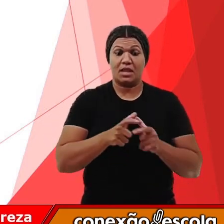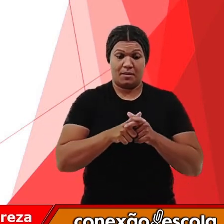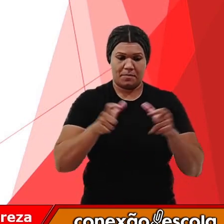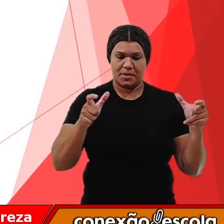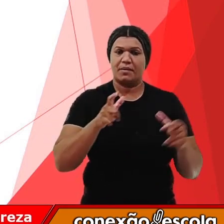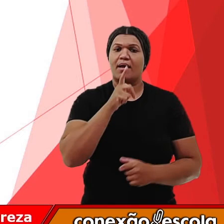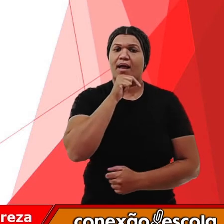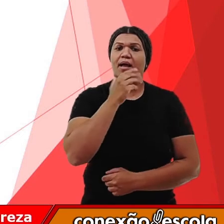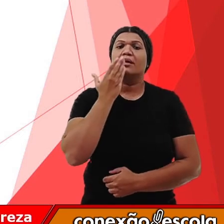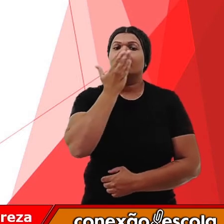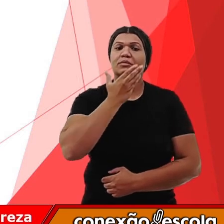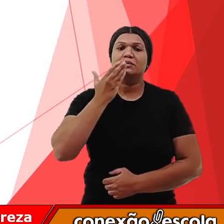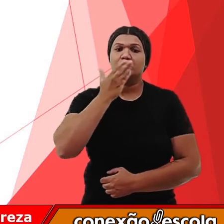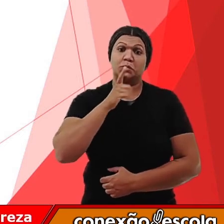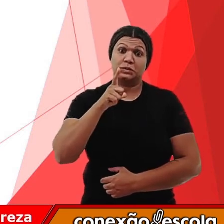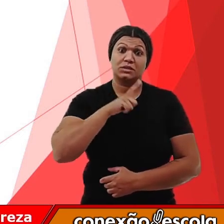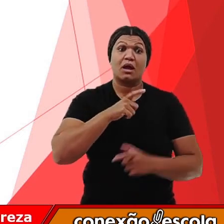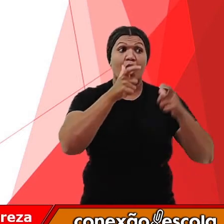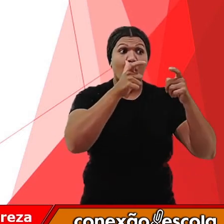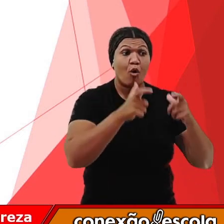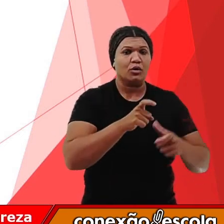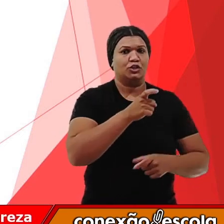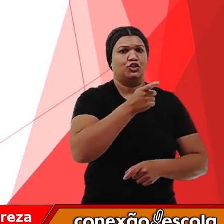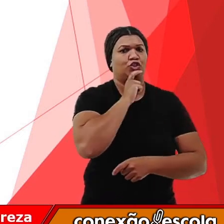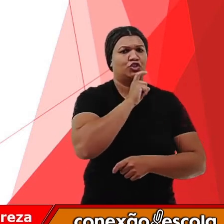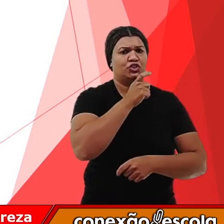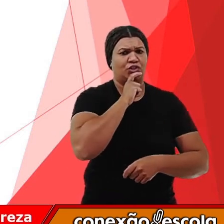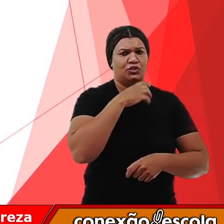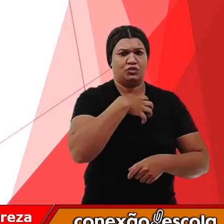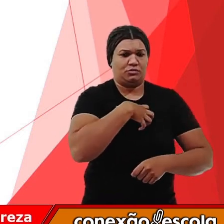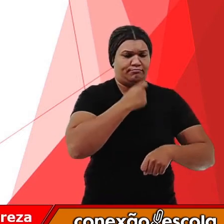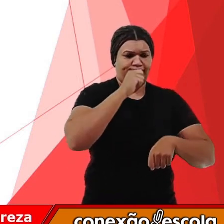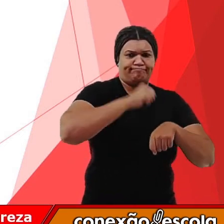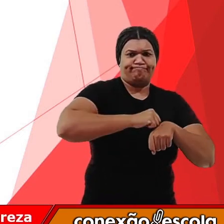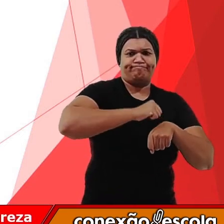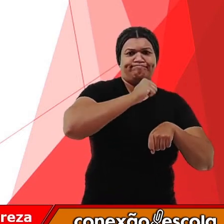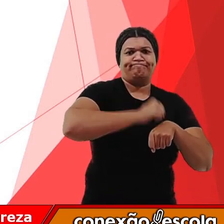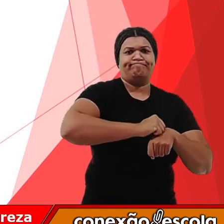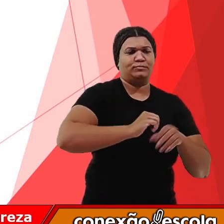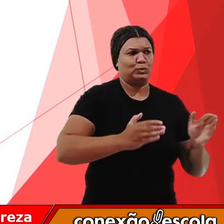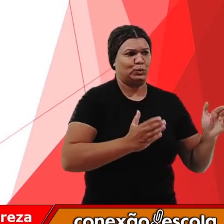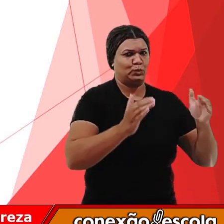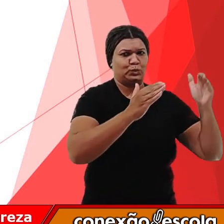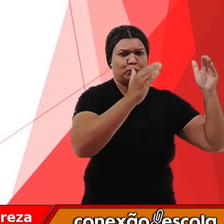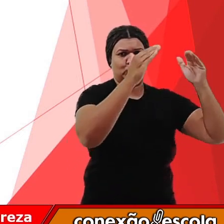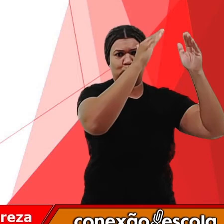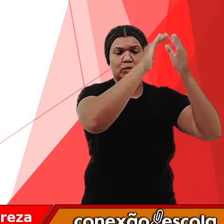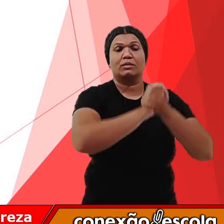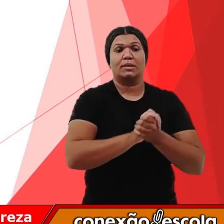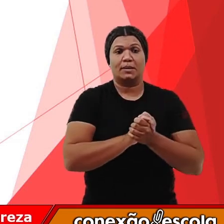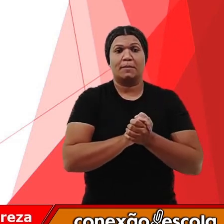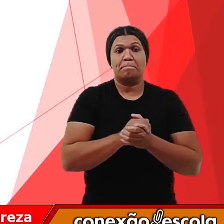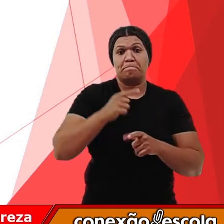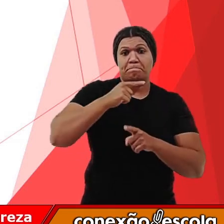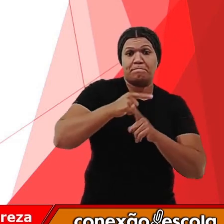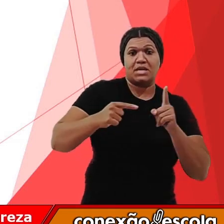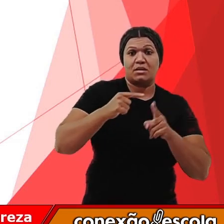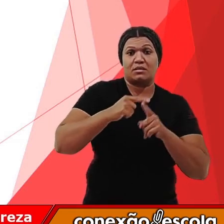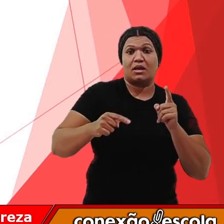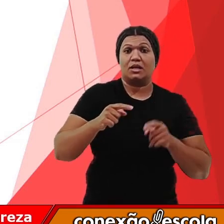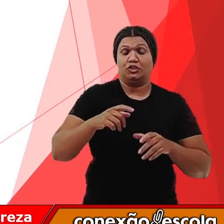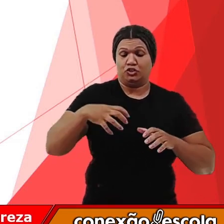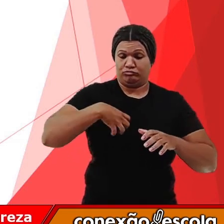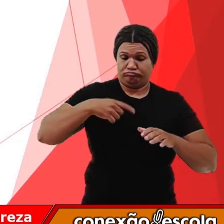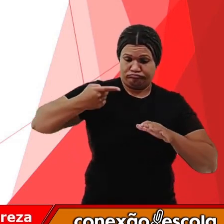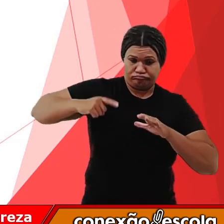dessa água doce está nas geleiras, ou seja, no estado sólido, parte dela no estado líquido, na superfície da Terra ou de